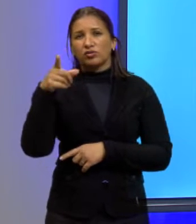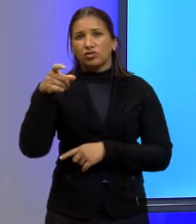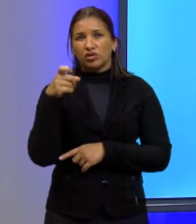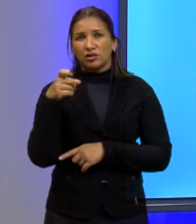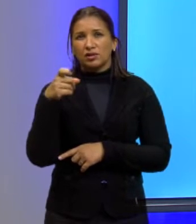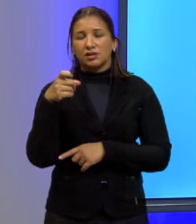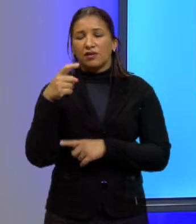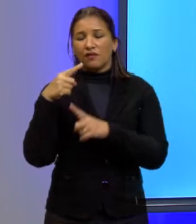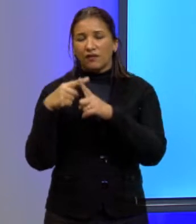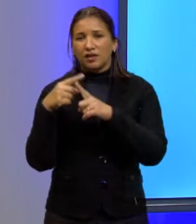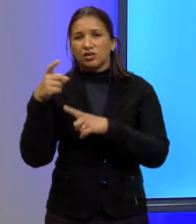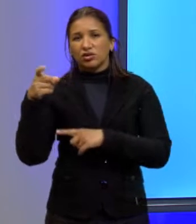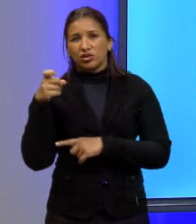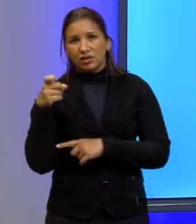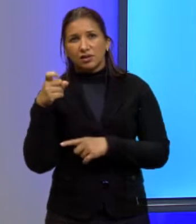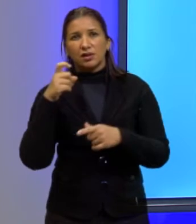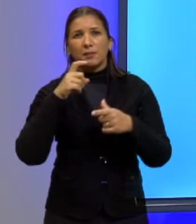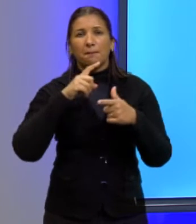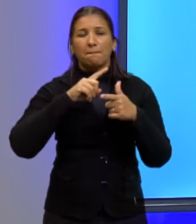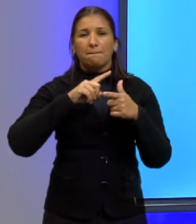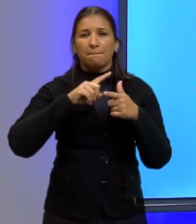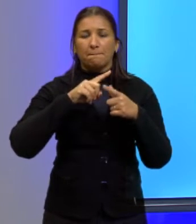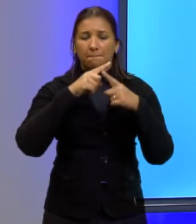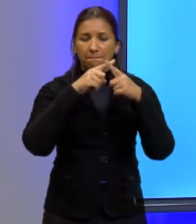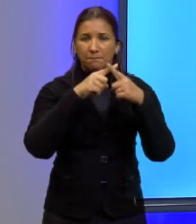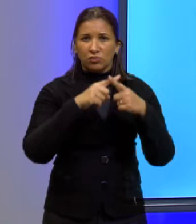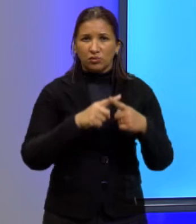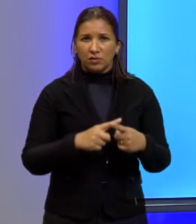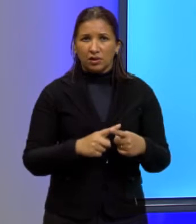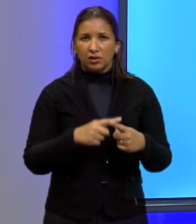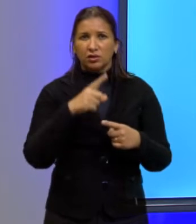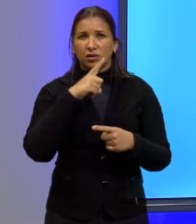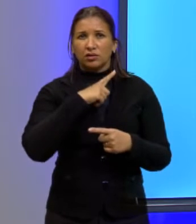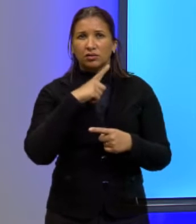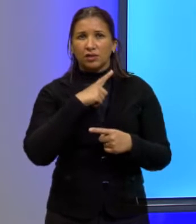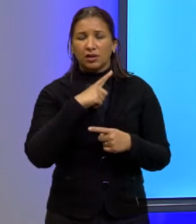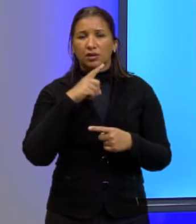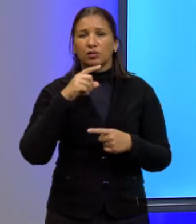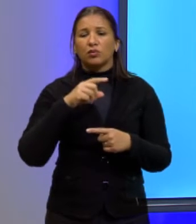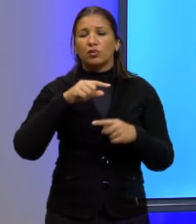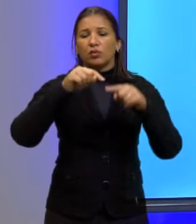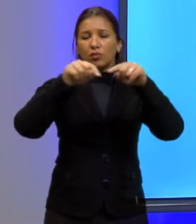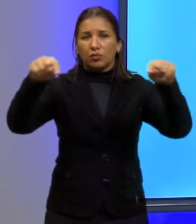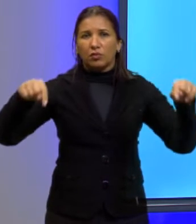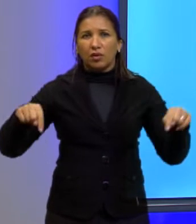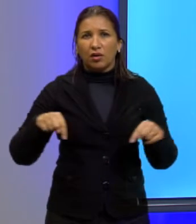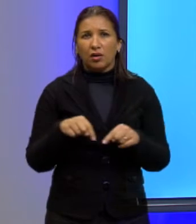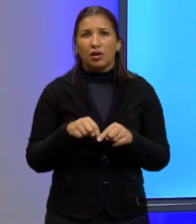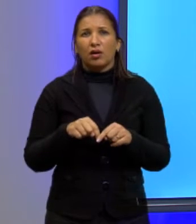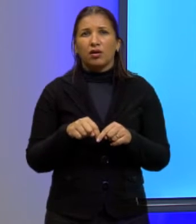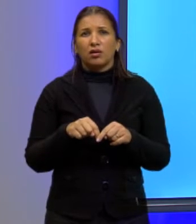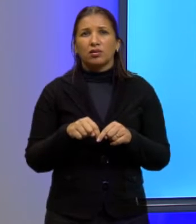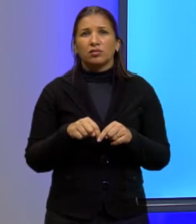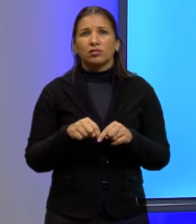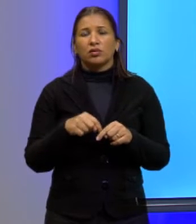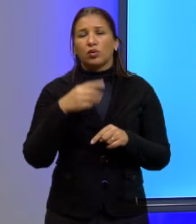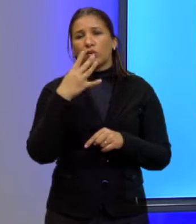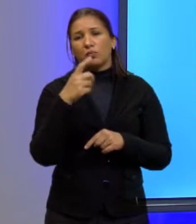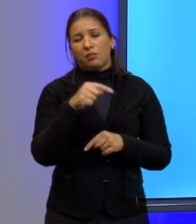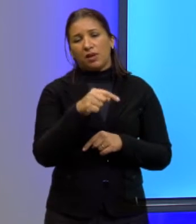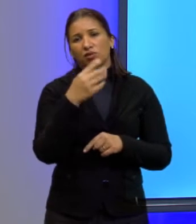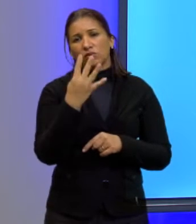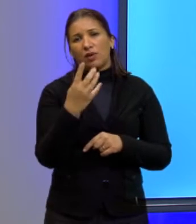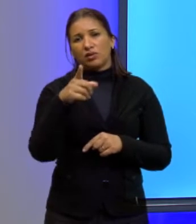X. Multiplicando isso, eu tenho uma área que é, ó, o 4X vezes X menos